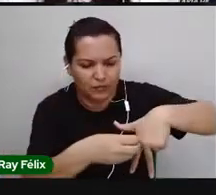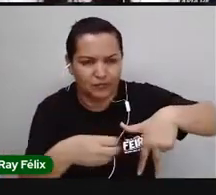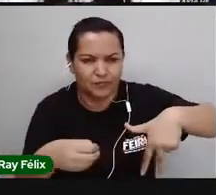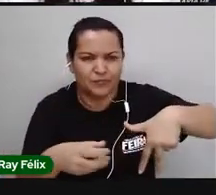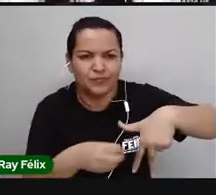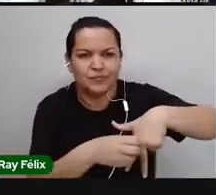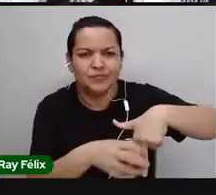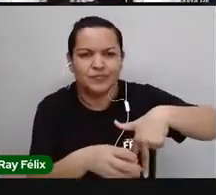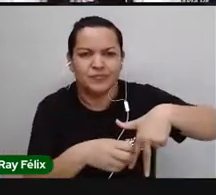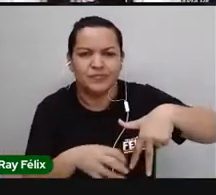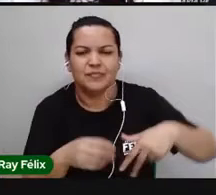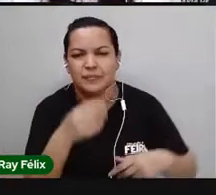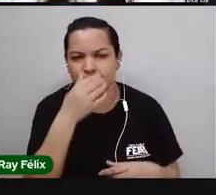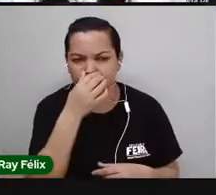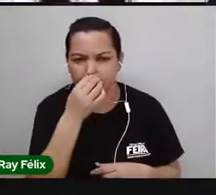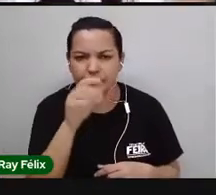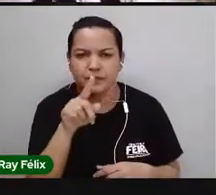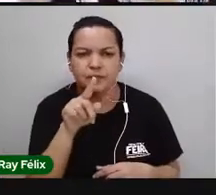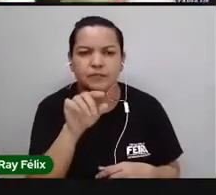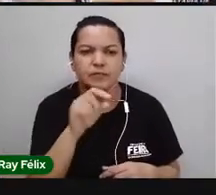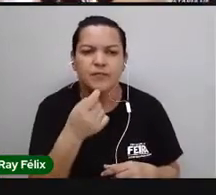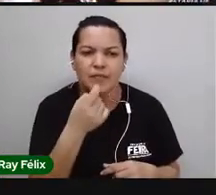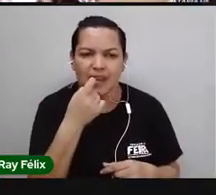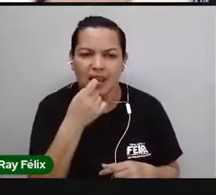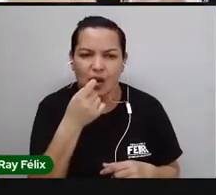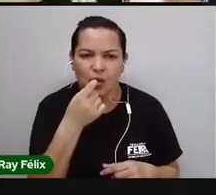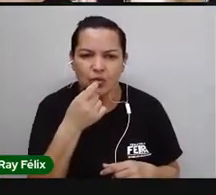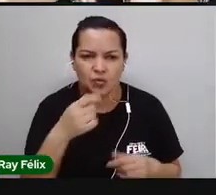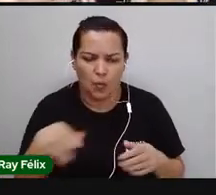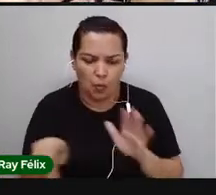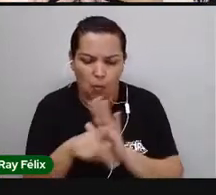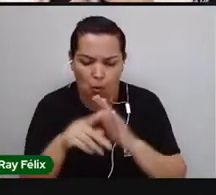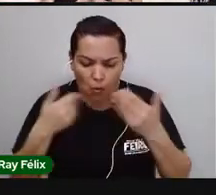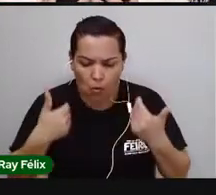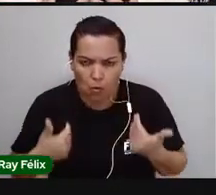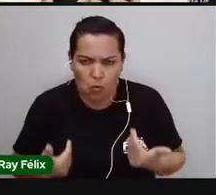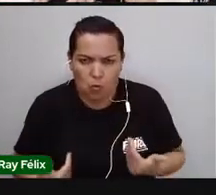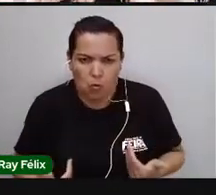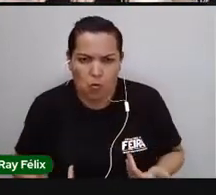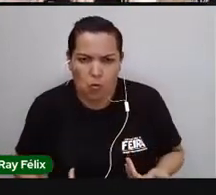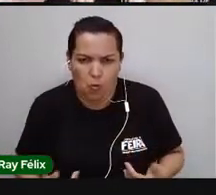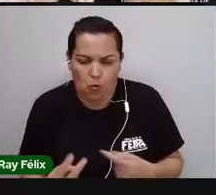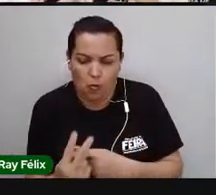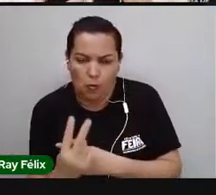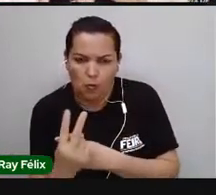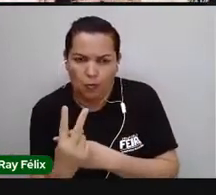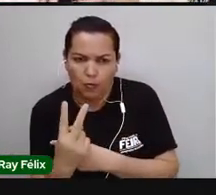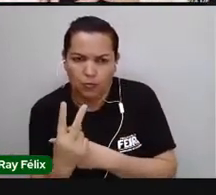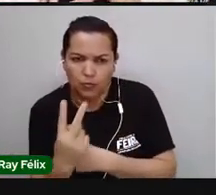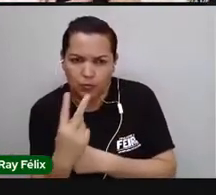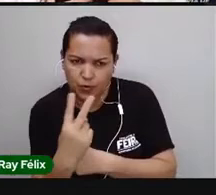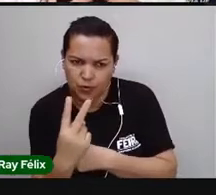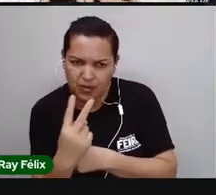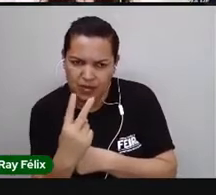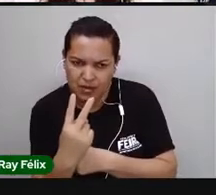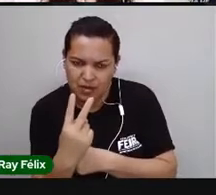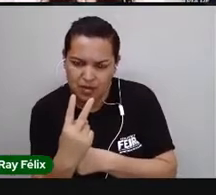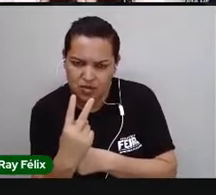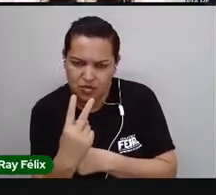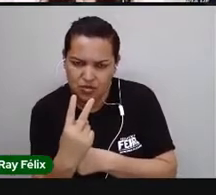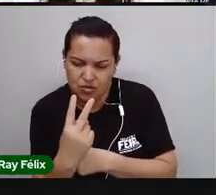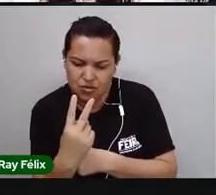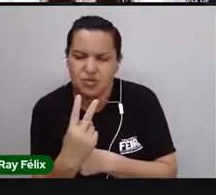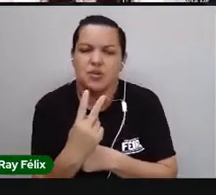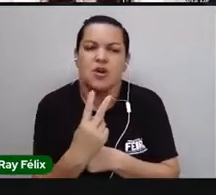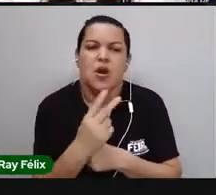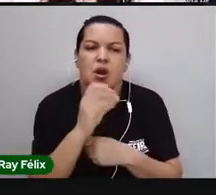percebam que os ossos do nosso corpo, eles vão proteger, eles vão fazer como se eles estivessem armazenando,